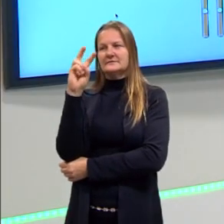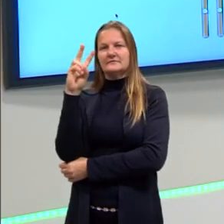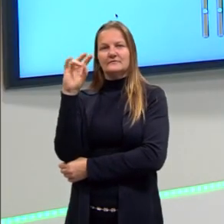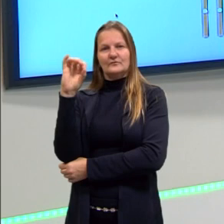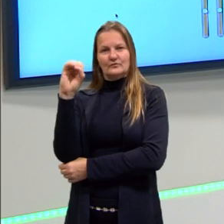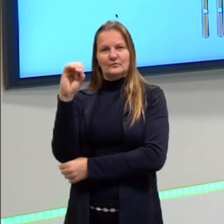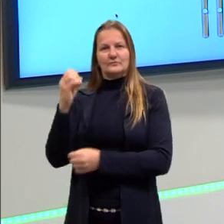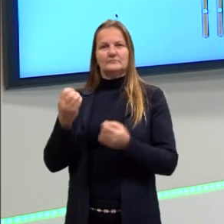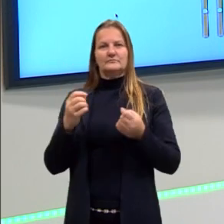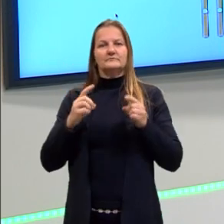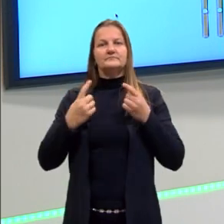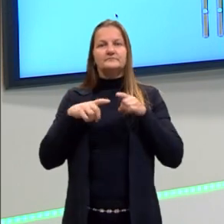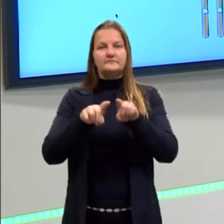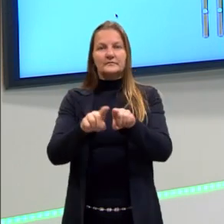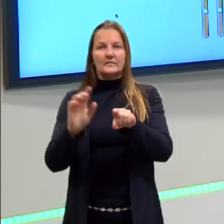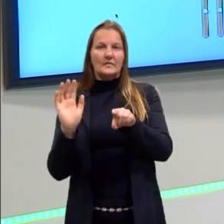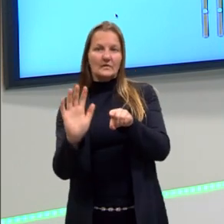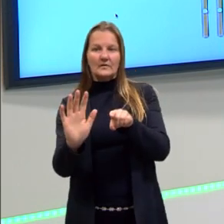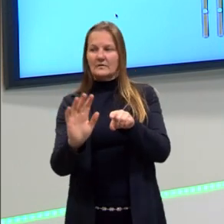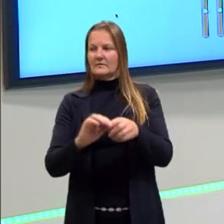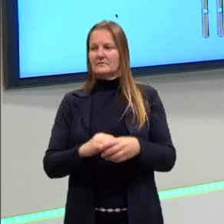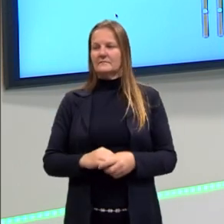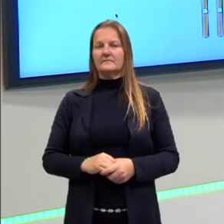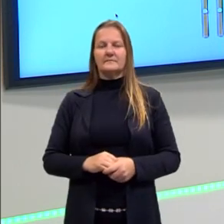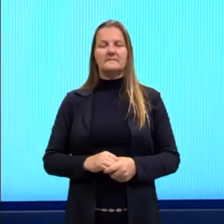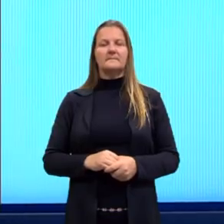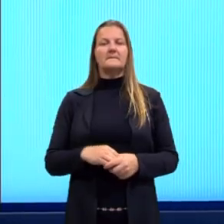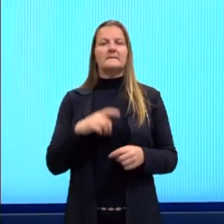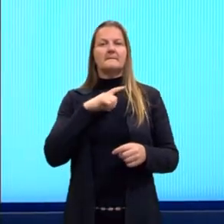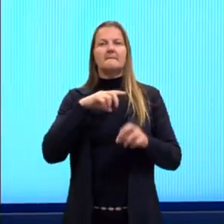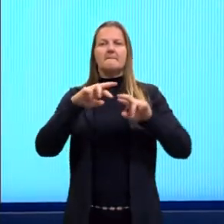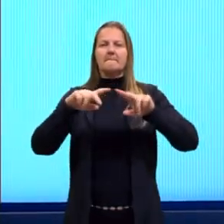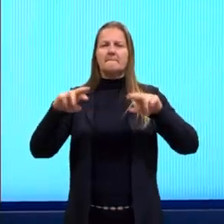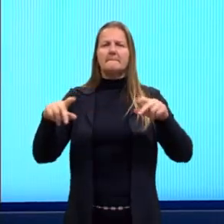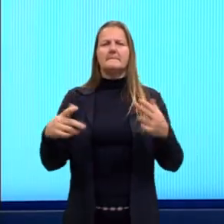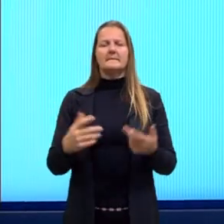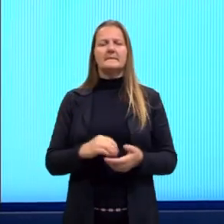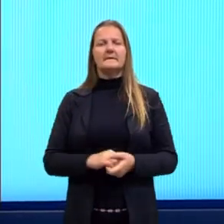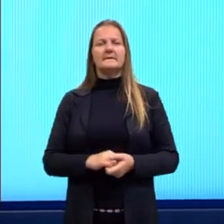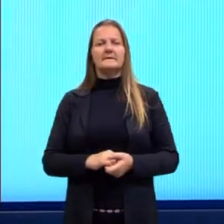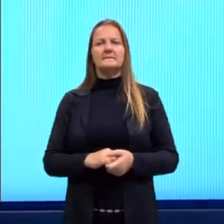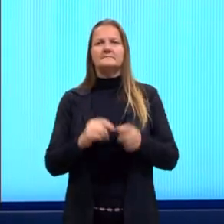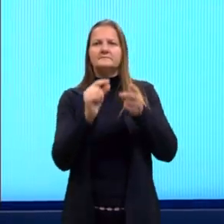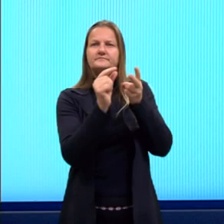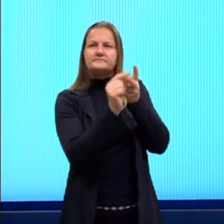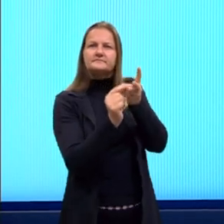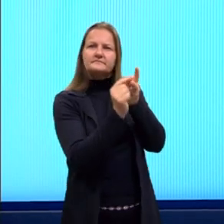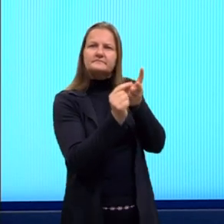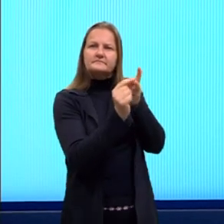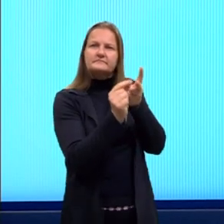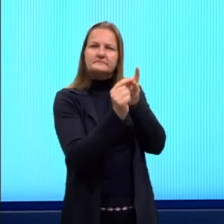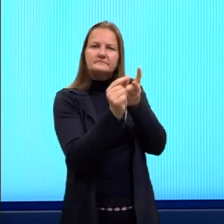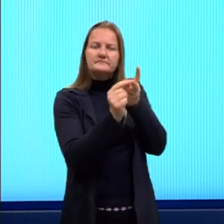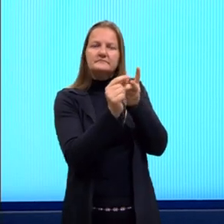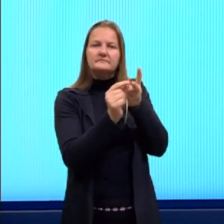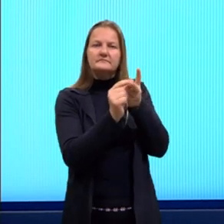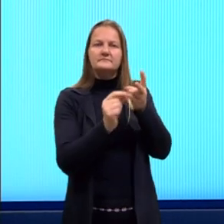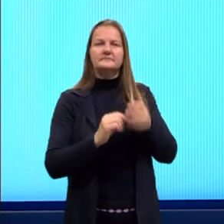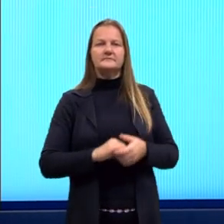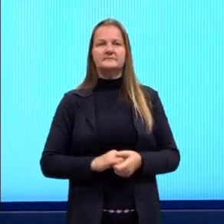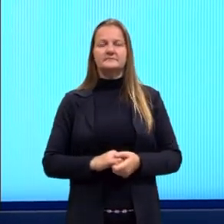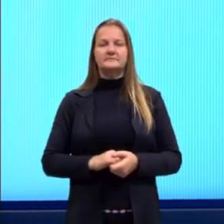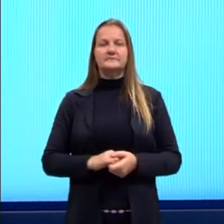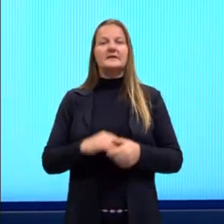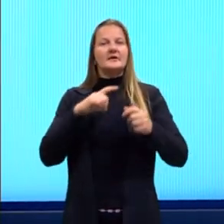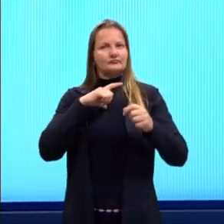homólogos. Aqui, gene, unidade hereditária. O locus, pessoal, vocês vão ouvir bastante falar